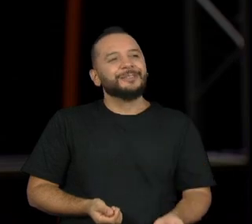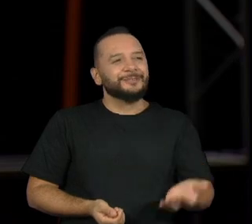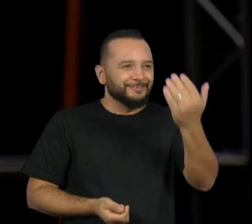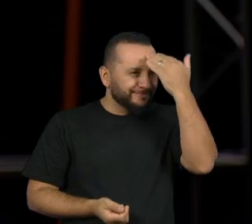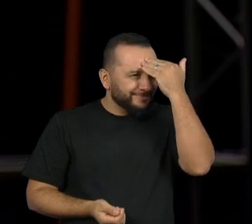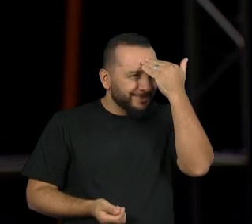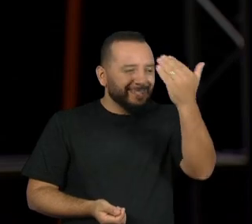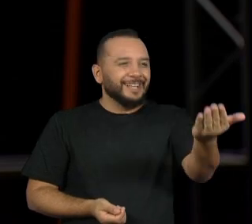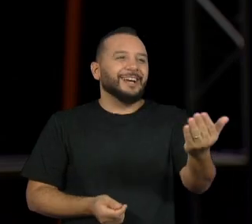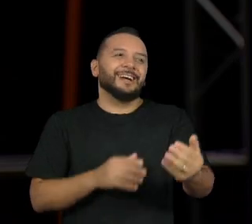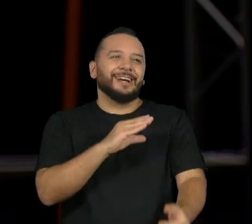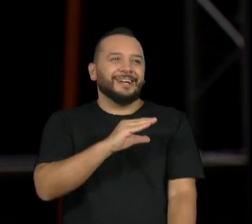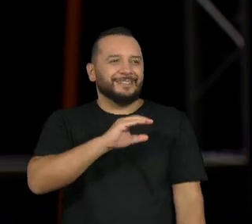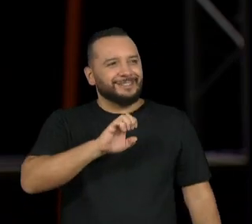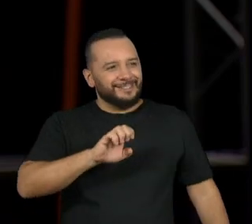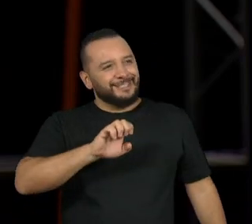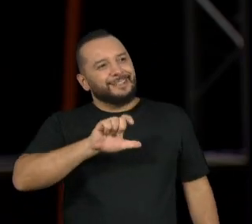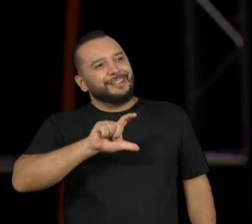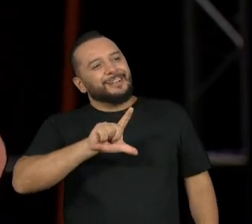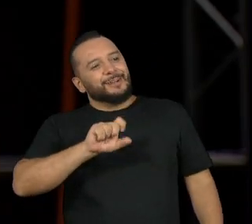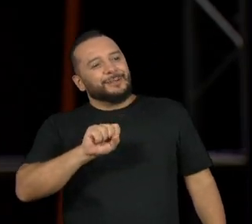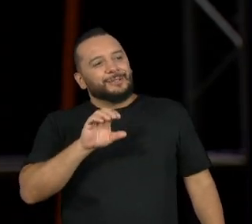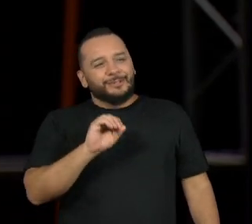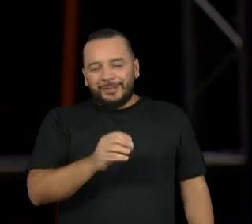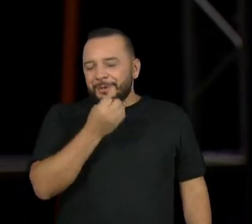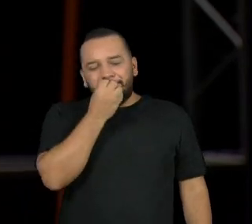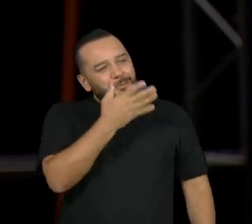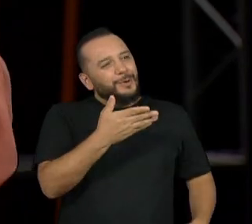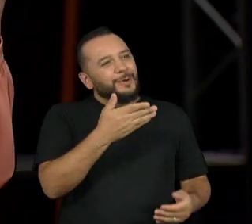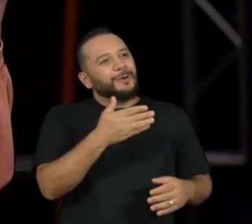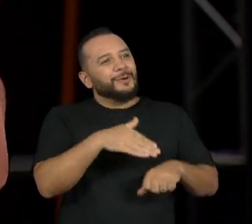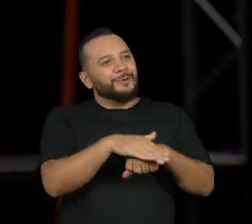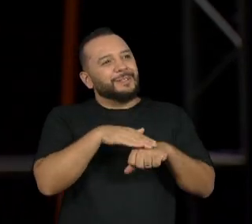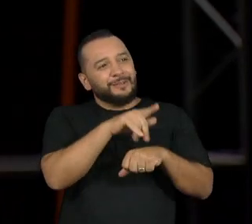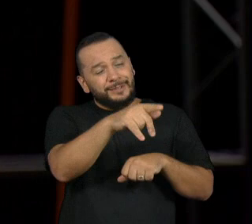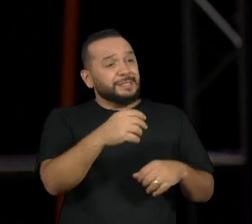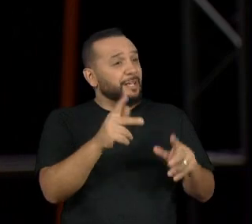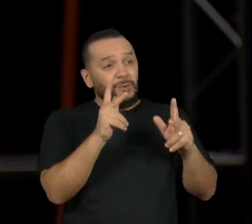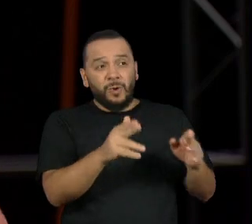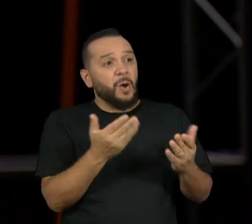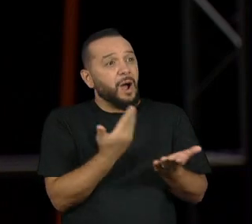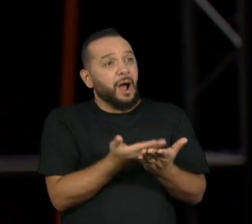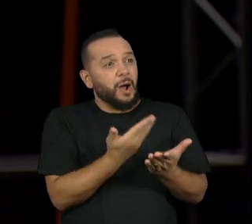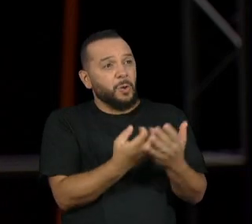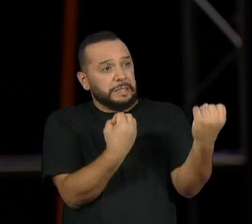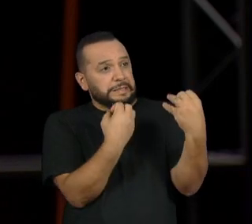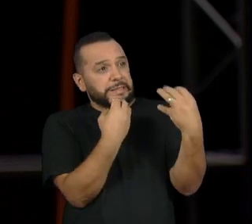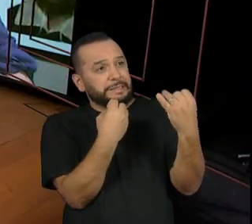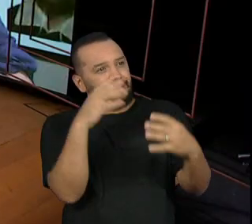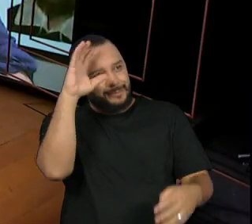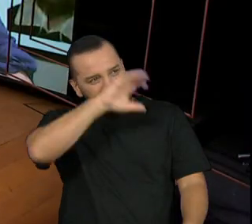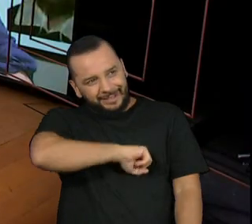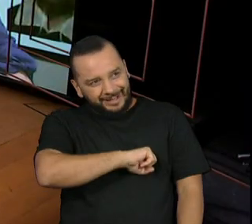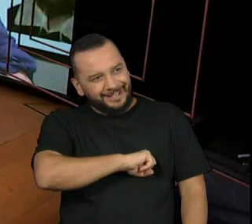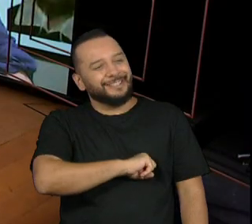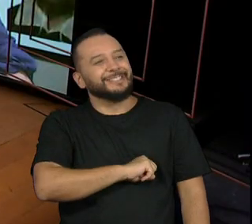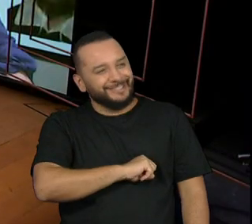Obrigada, Celso. Foi uma delícia e uma aula esse programa para a gente. Muito obrigada.